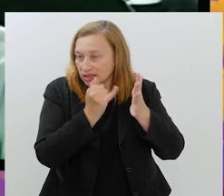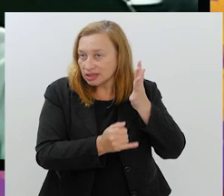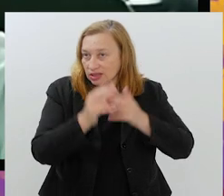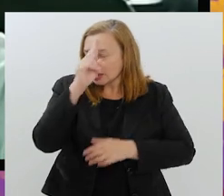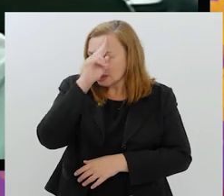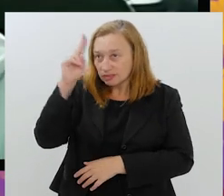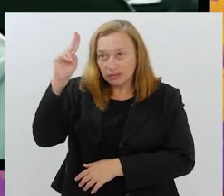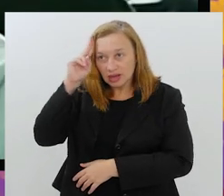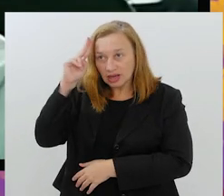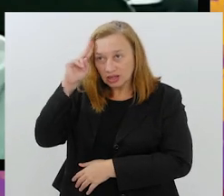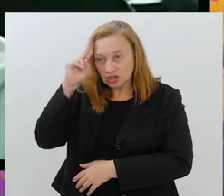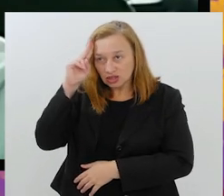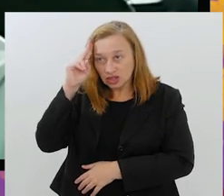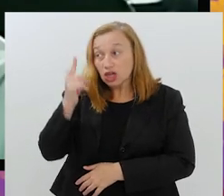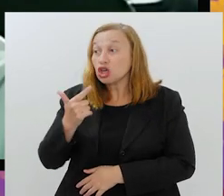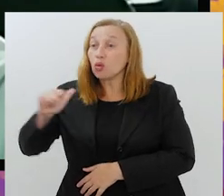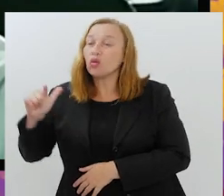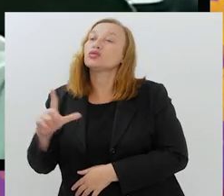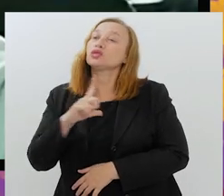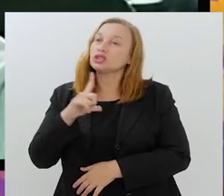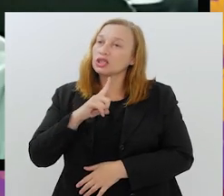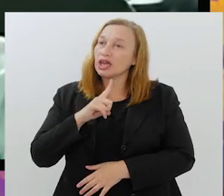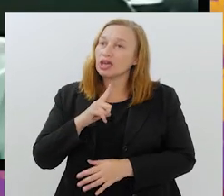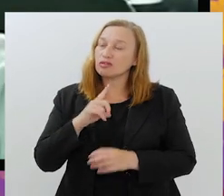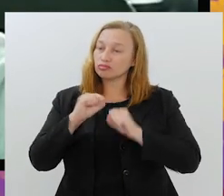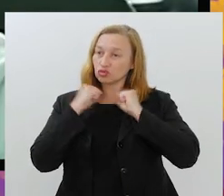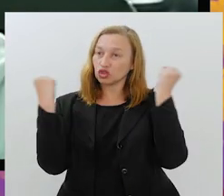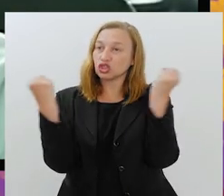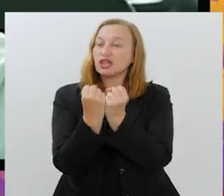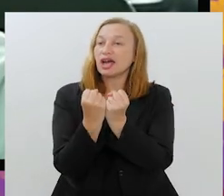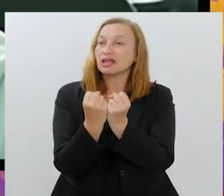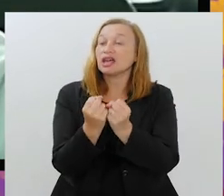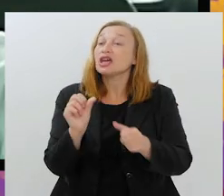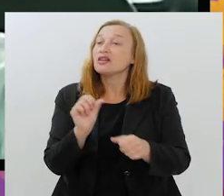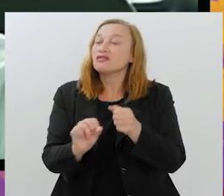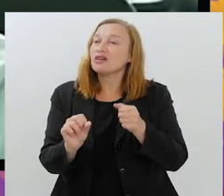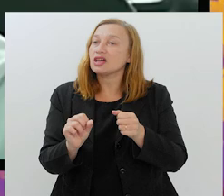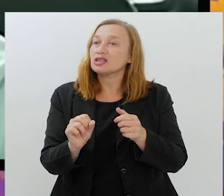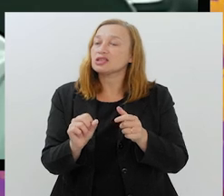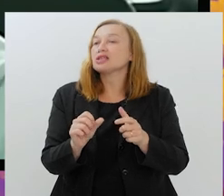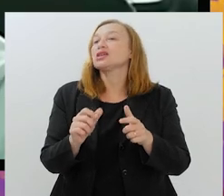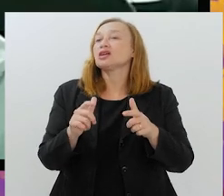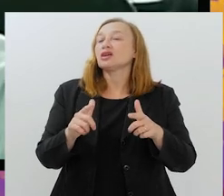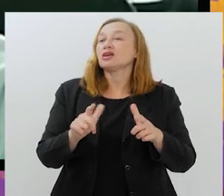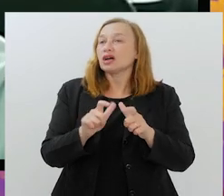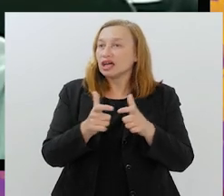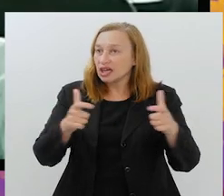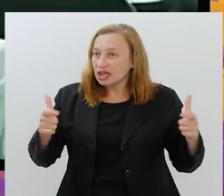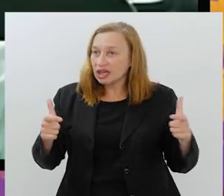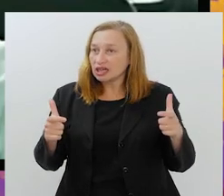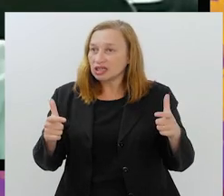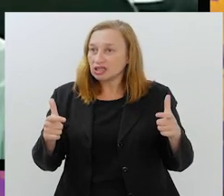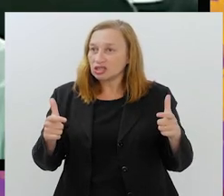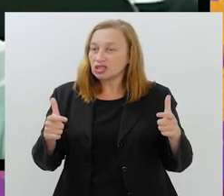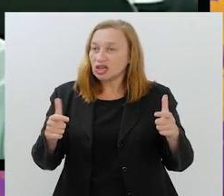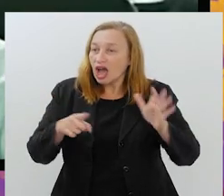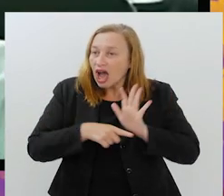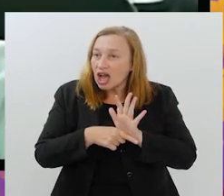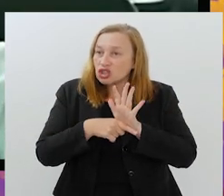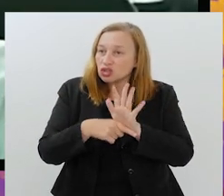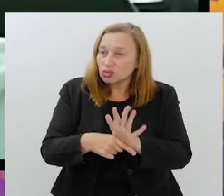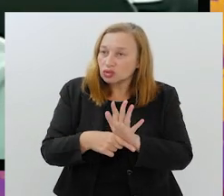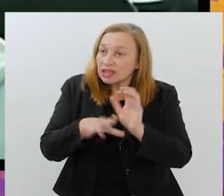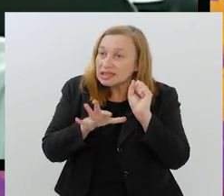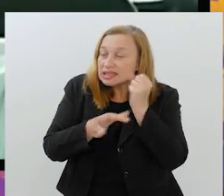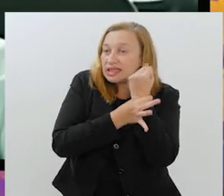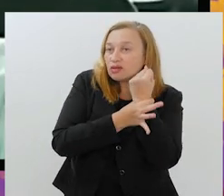principais clubes do mundo, eles têm seu estádio e fazem dele um grande polo para a reta alimentação do nicho, ou